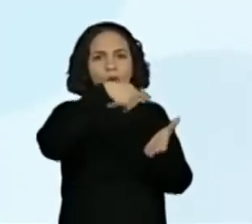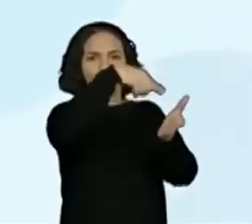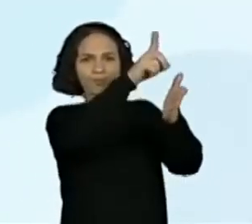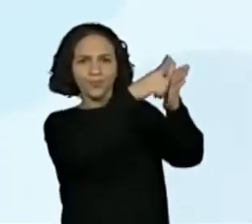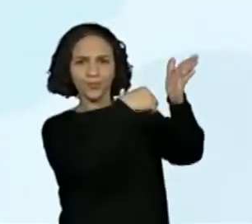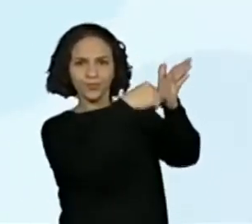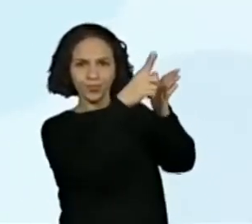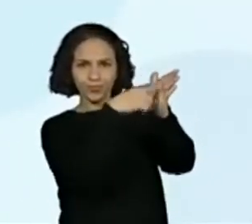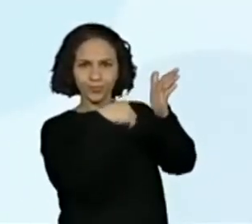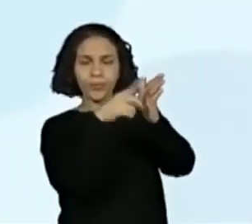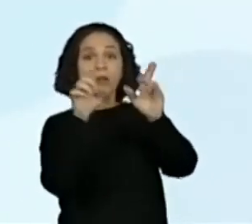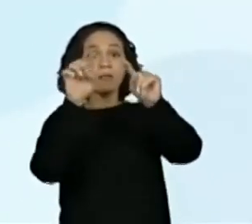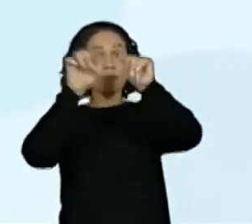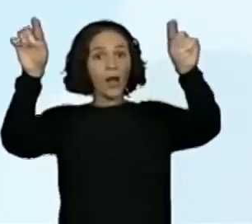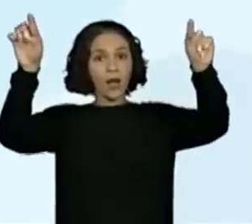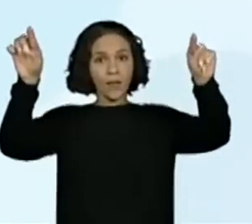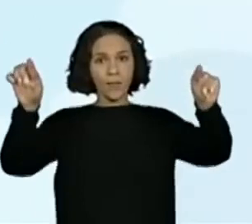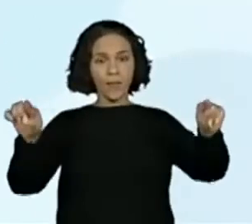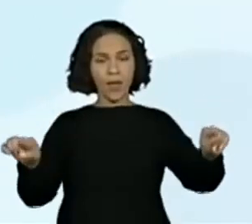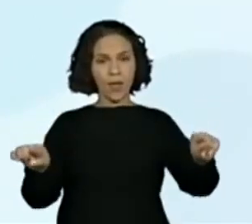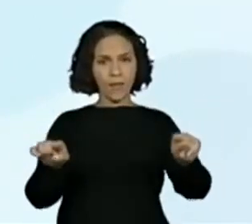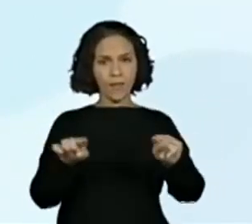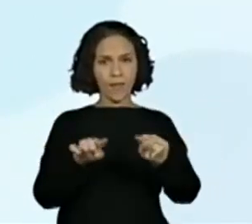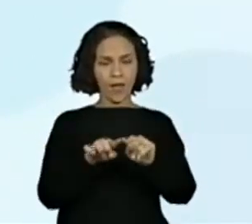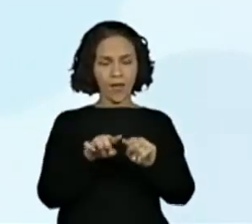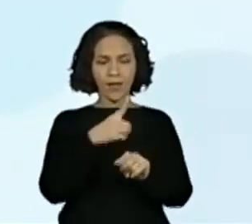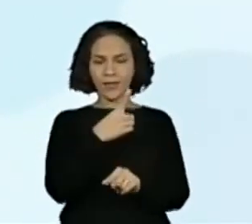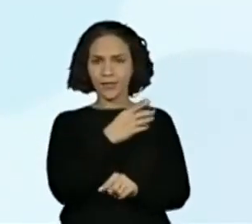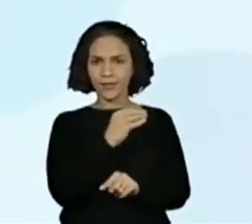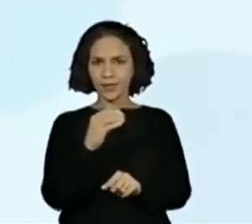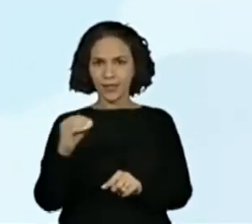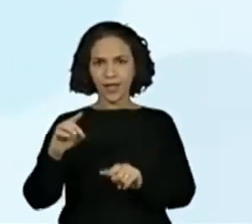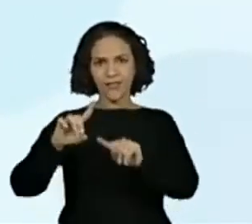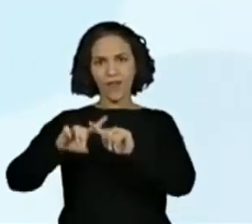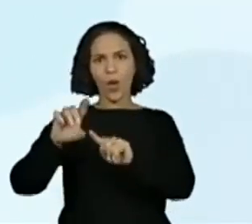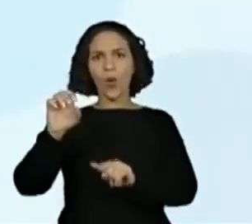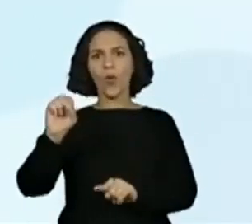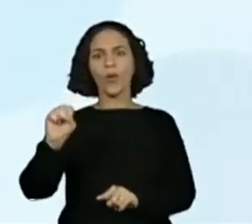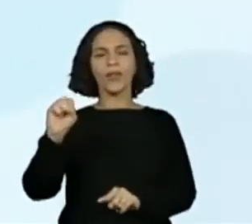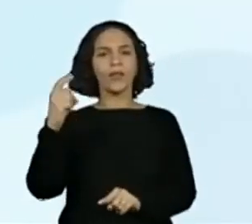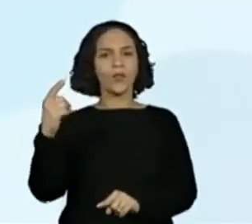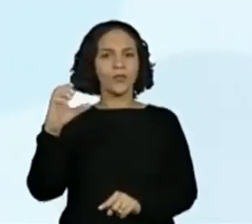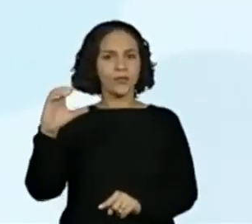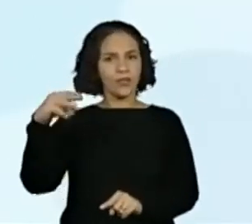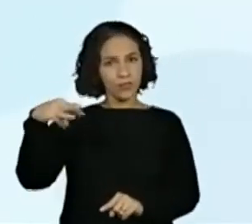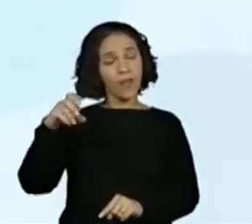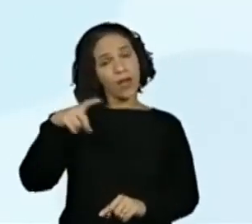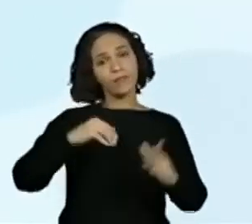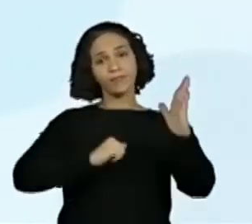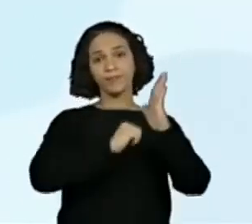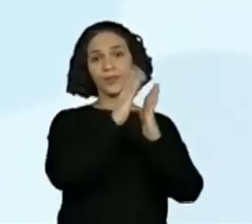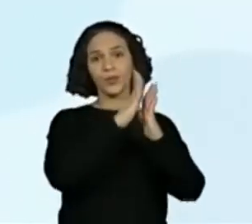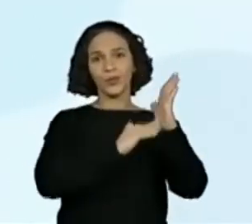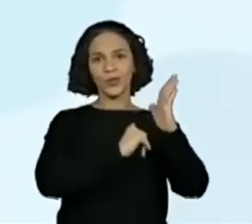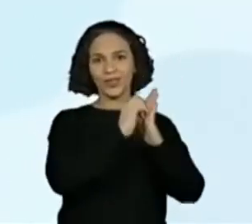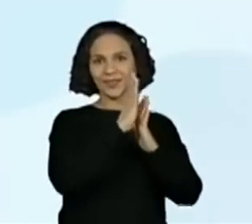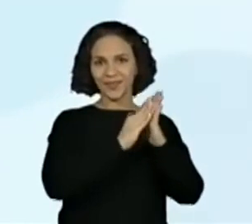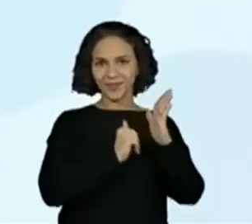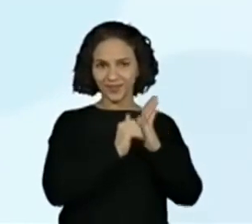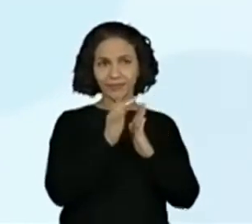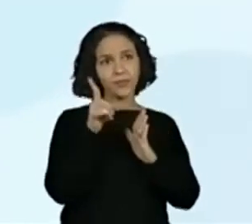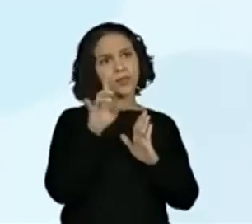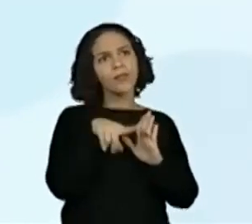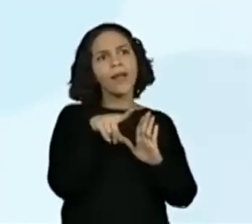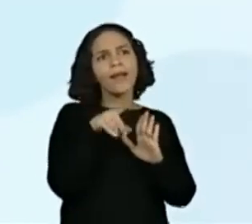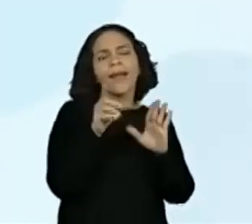100 cm por 81 cm. E é uma pintura, certo? Então, essas aqui são